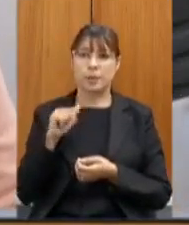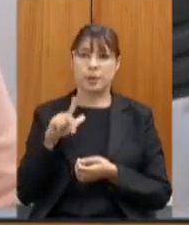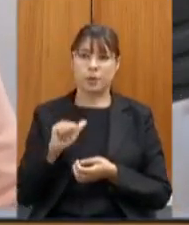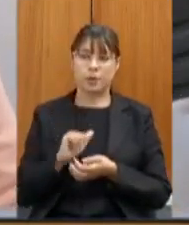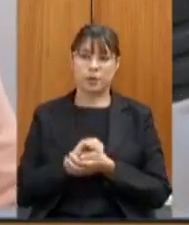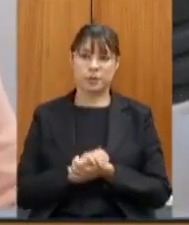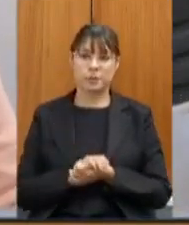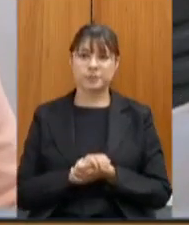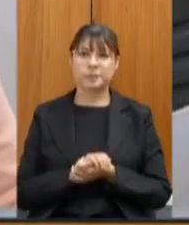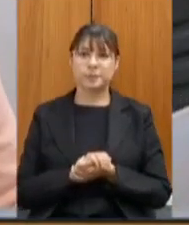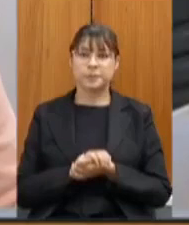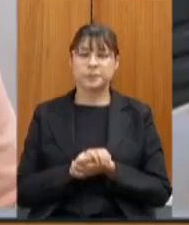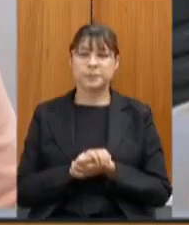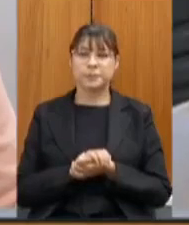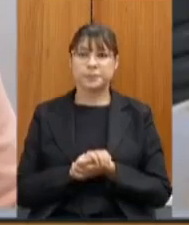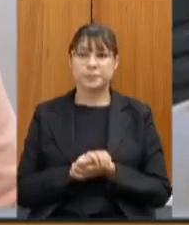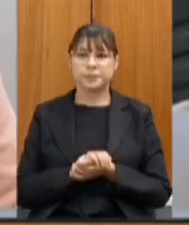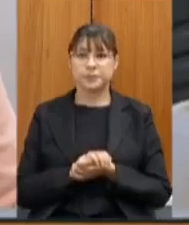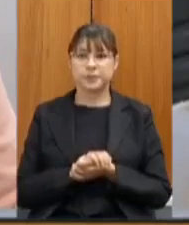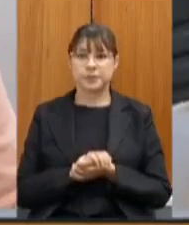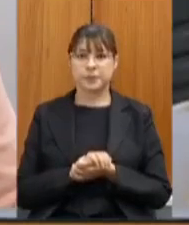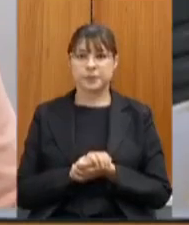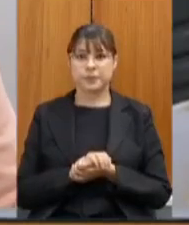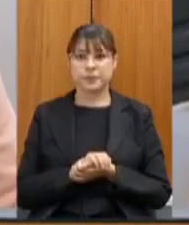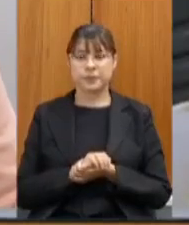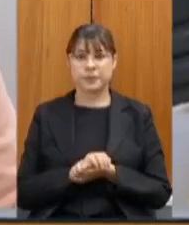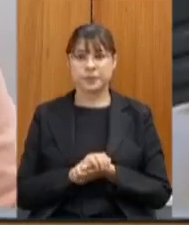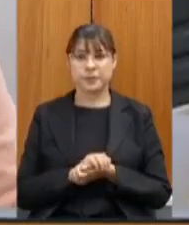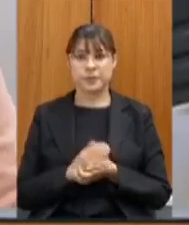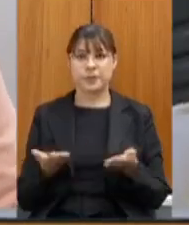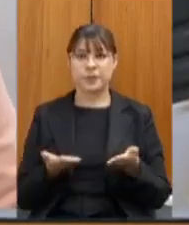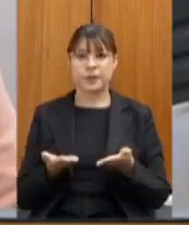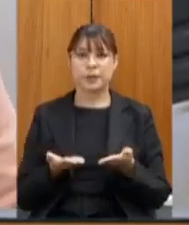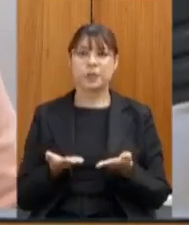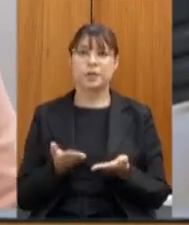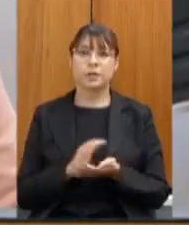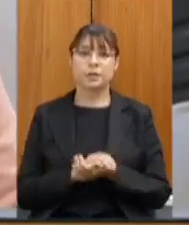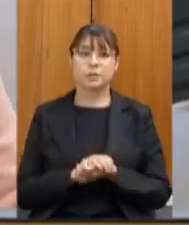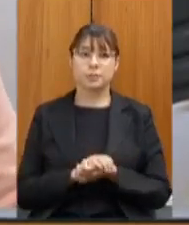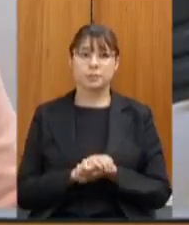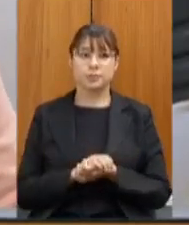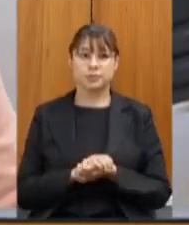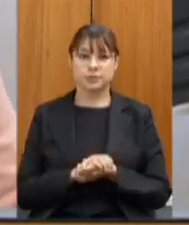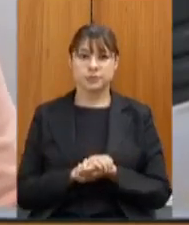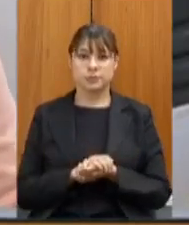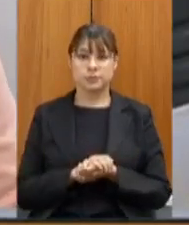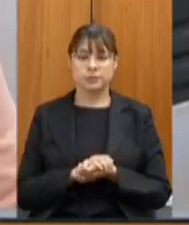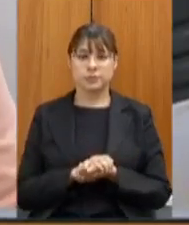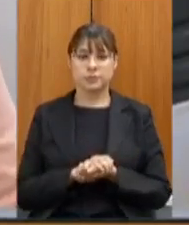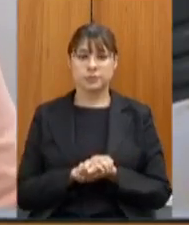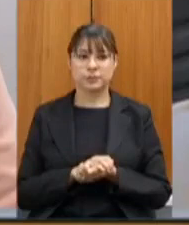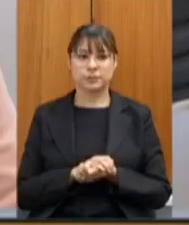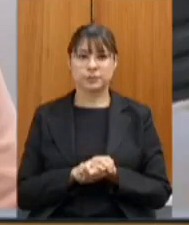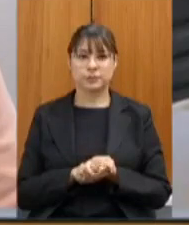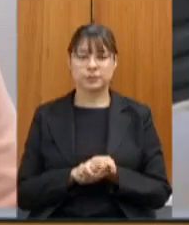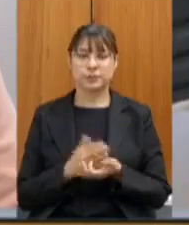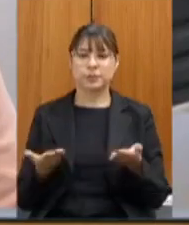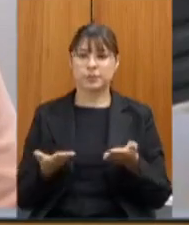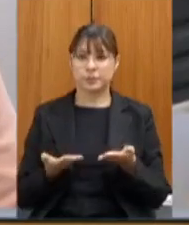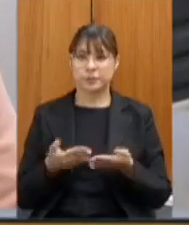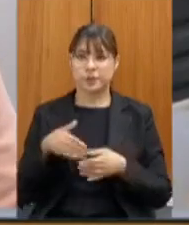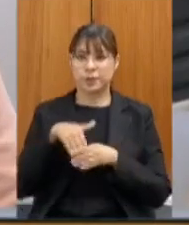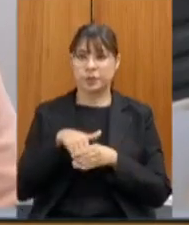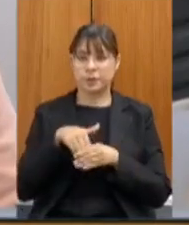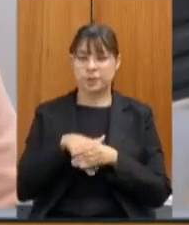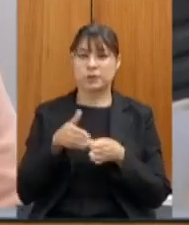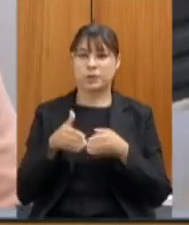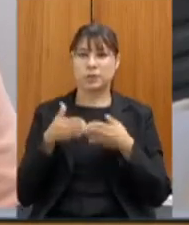ordem do dia que compreende o recebimento a discussão e a votação de proposições da comissão neste momento vamos apreciar